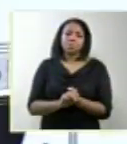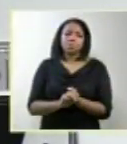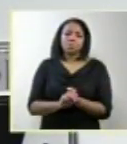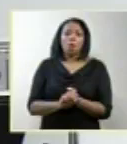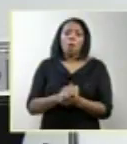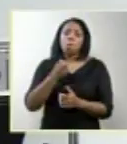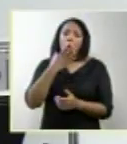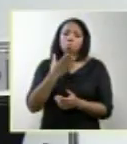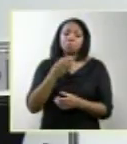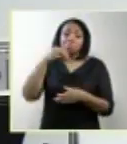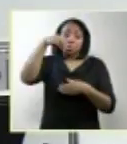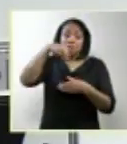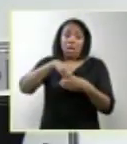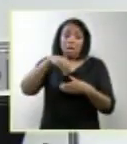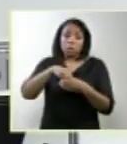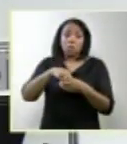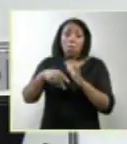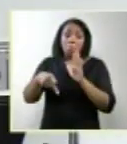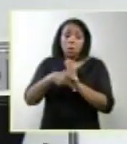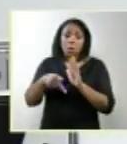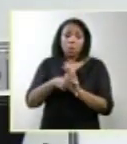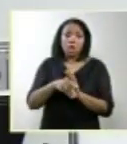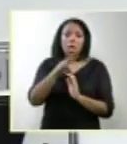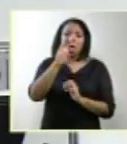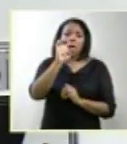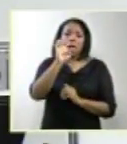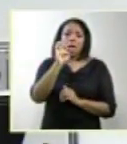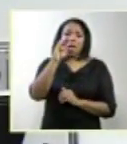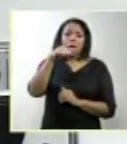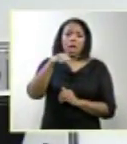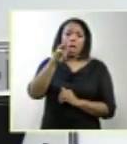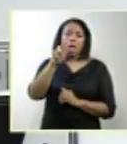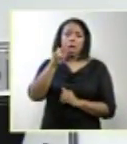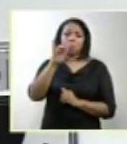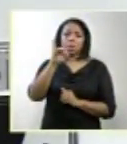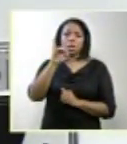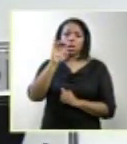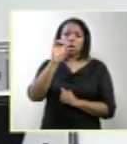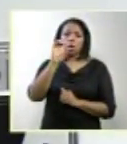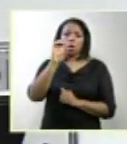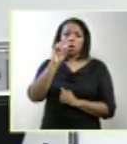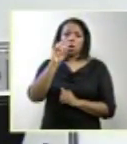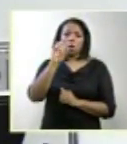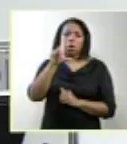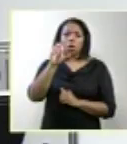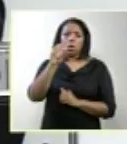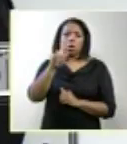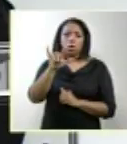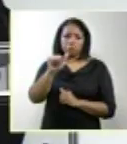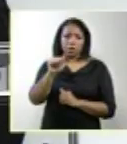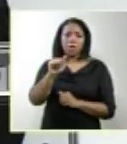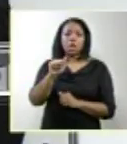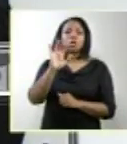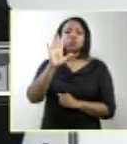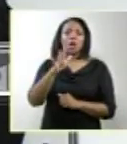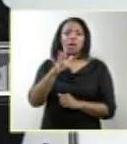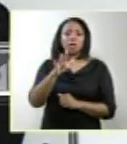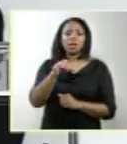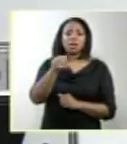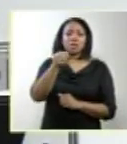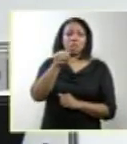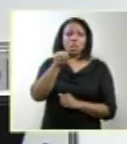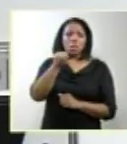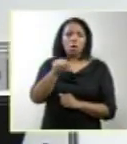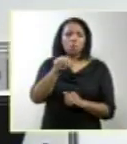embriologia, nós podemos, tecnicamente, fazer o diagnóstico por volta da nona semana de gestação. Agora, com uma